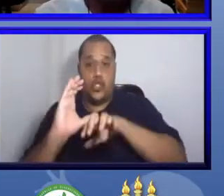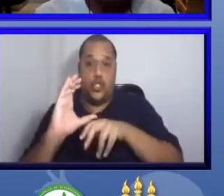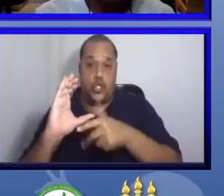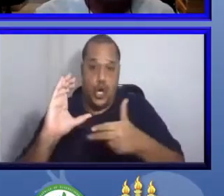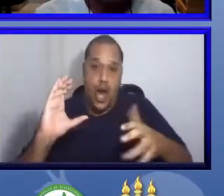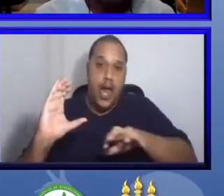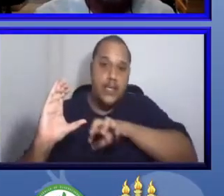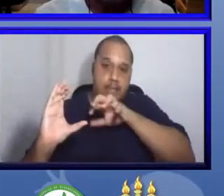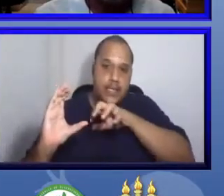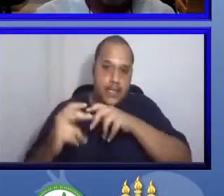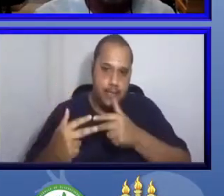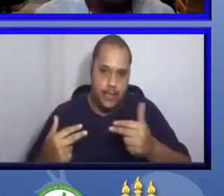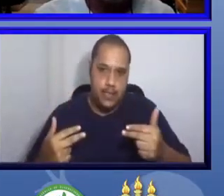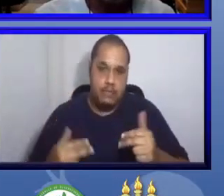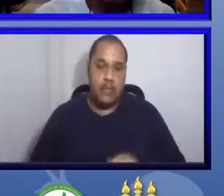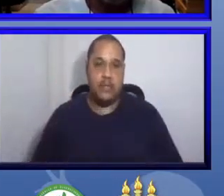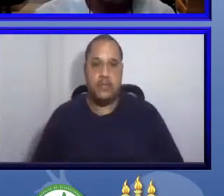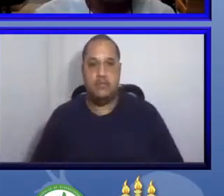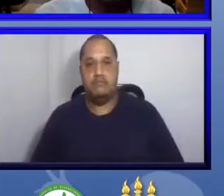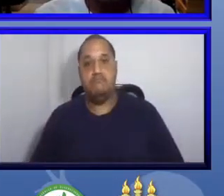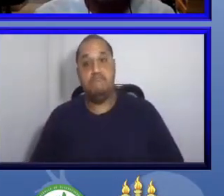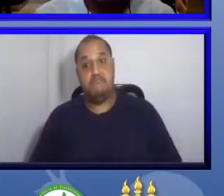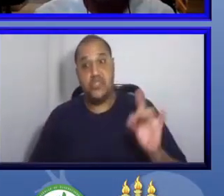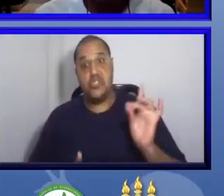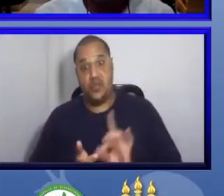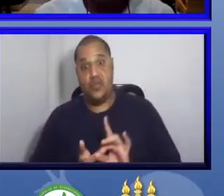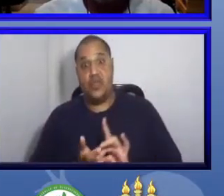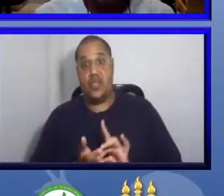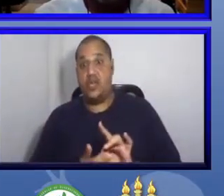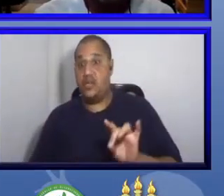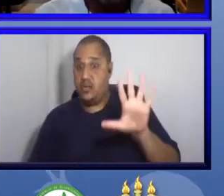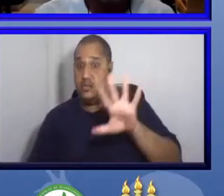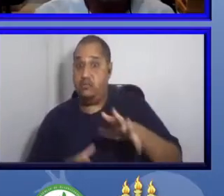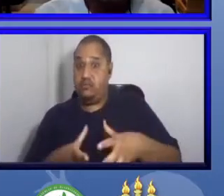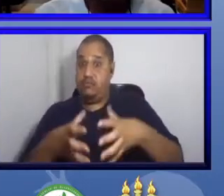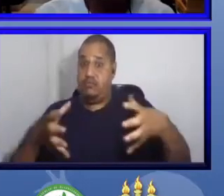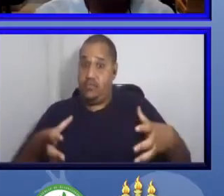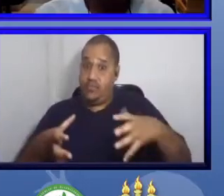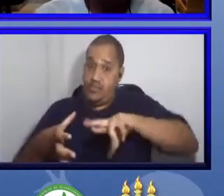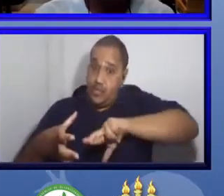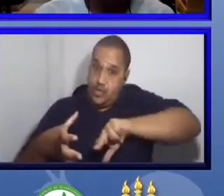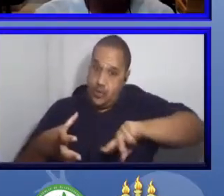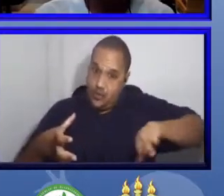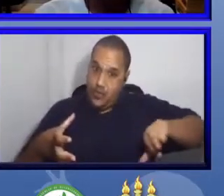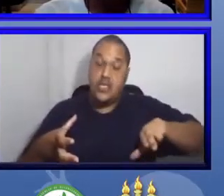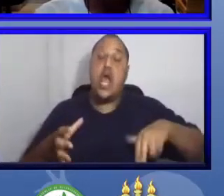lógica de megadiversidade com propostas aprovadas.